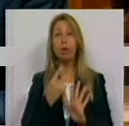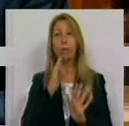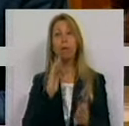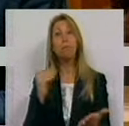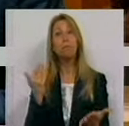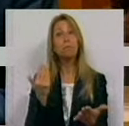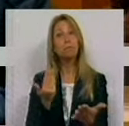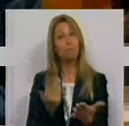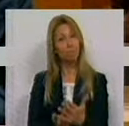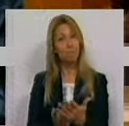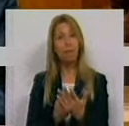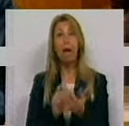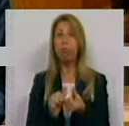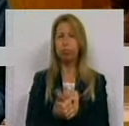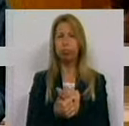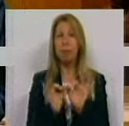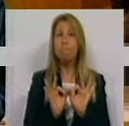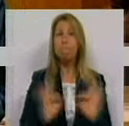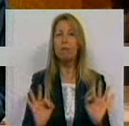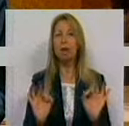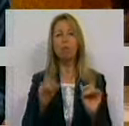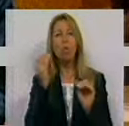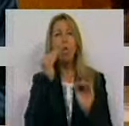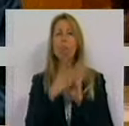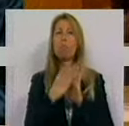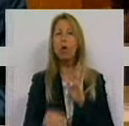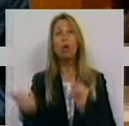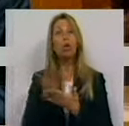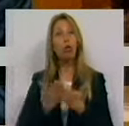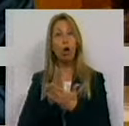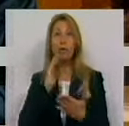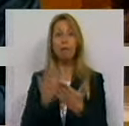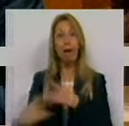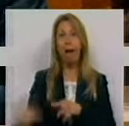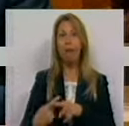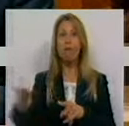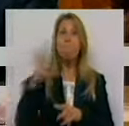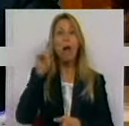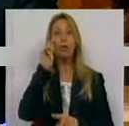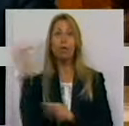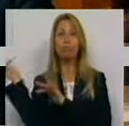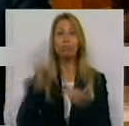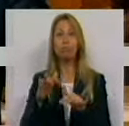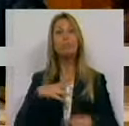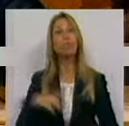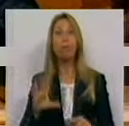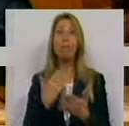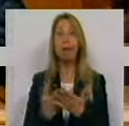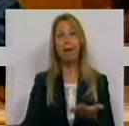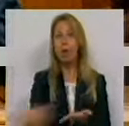aperfeiçoar os modelos de negócio, para trazer mais turistas, para gerar mais receita.